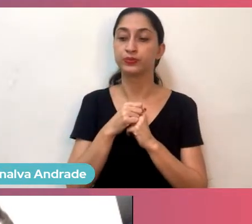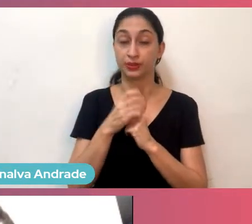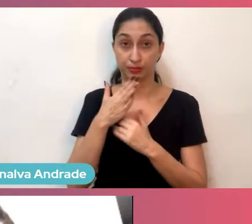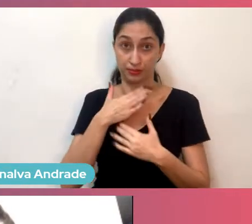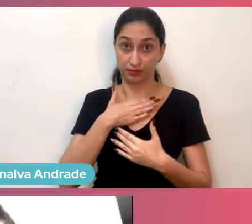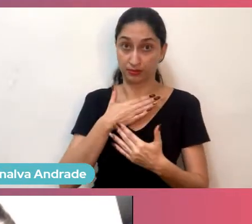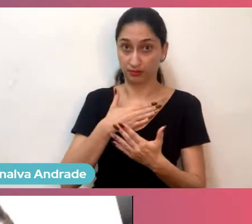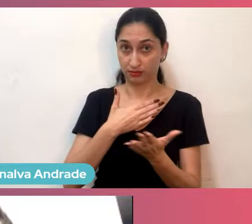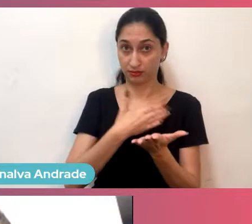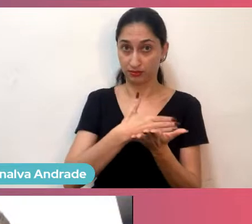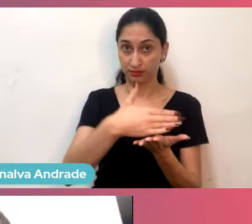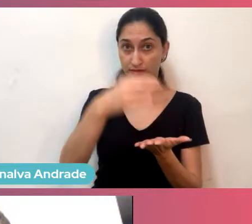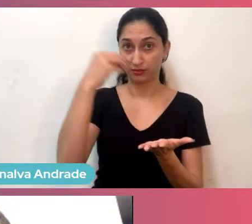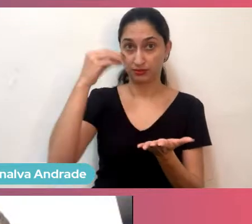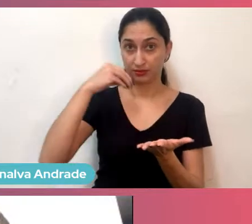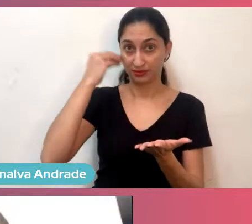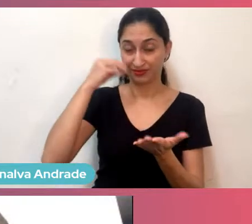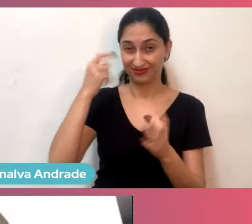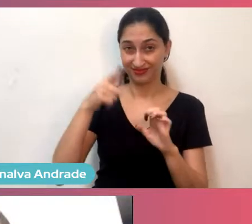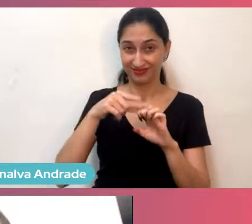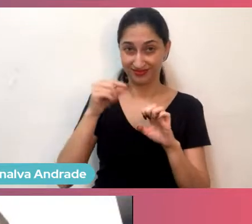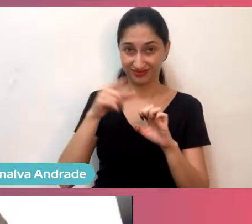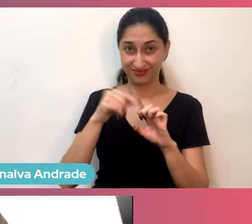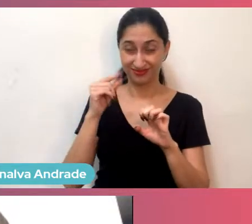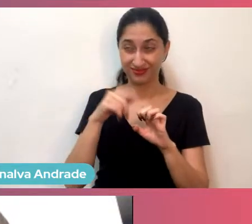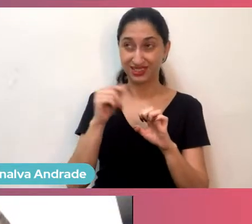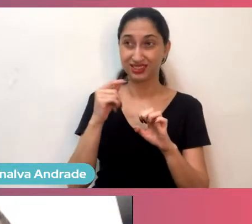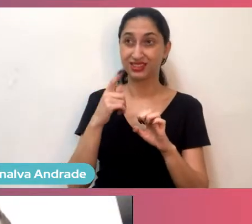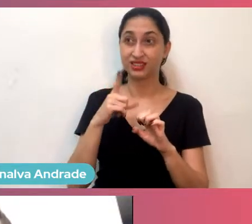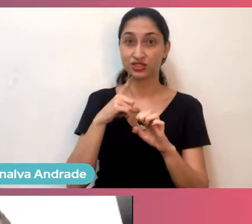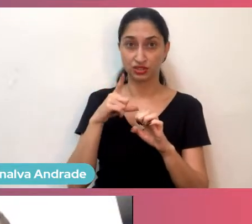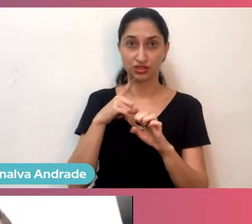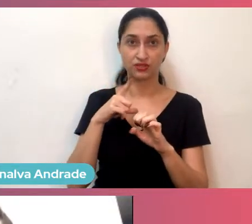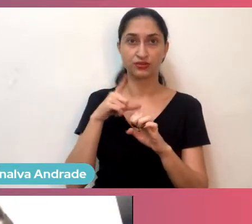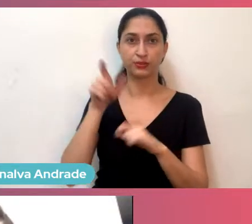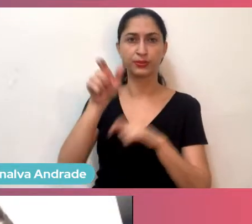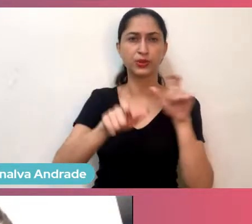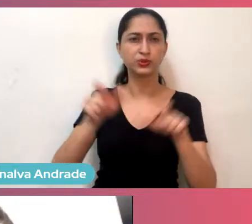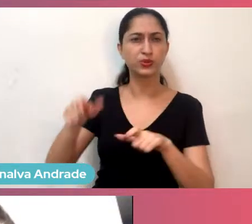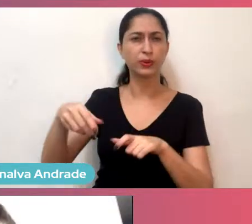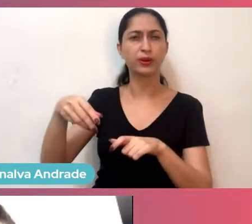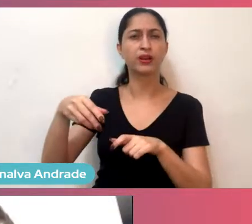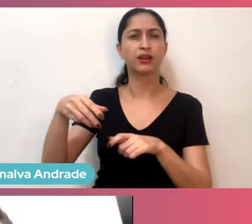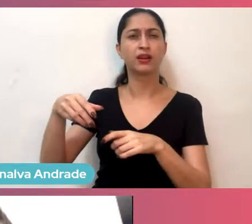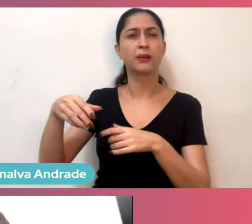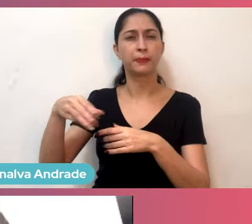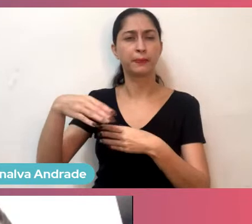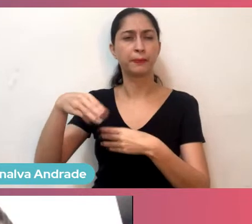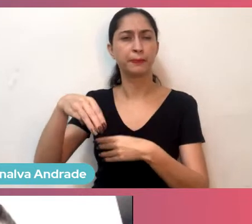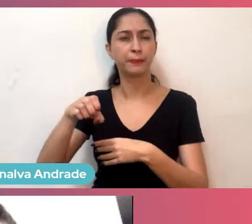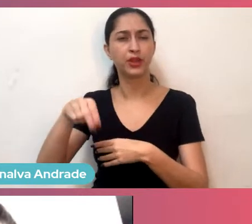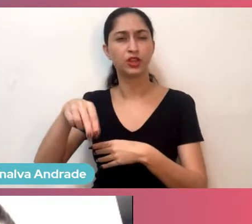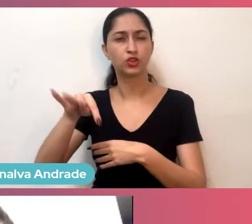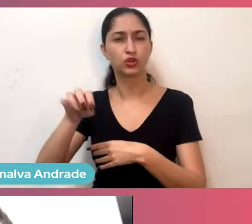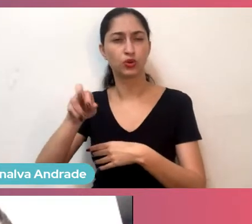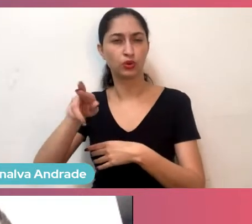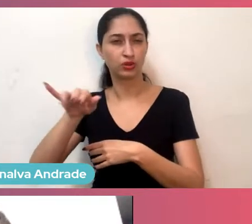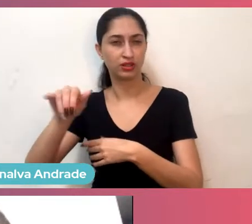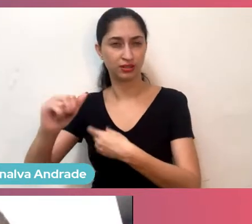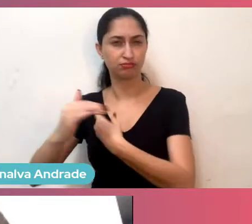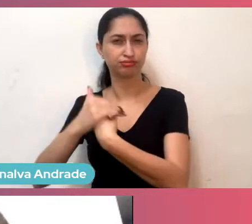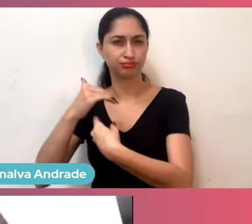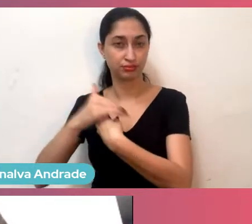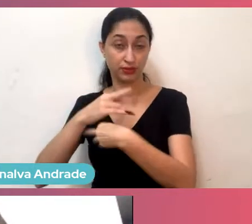empreendedora, eu tive muitos grandes mentores dentro da SET. Para mim, deixei a social SET muito rapidamente.